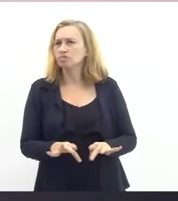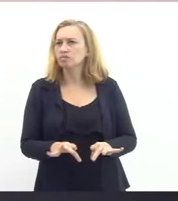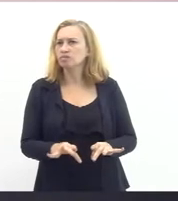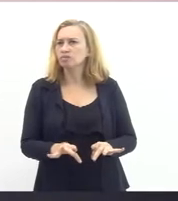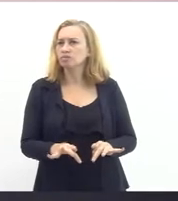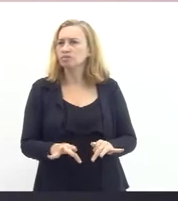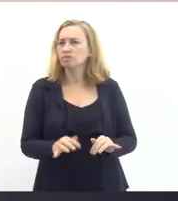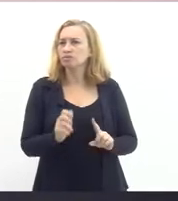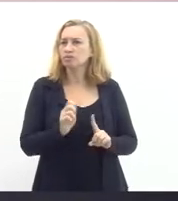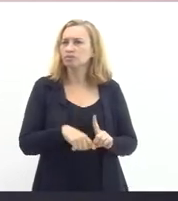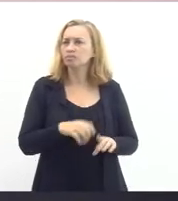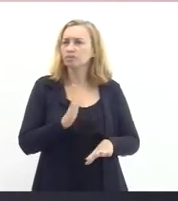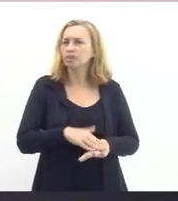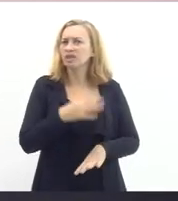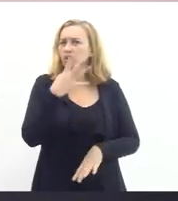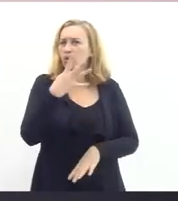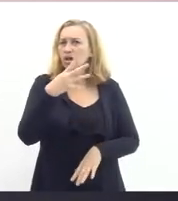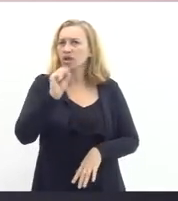mais 48